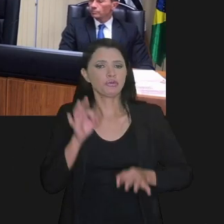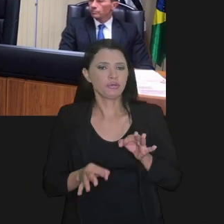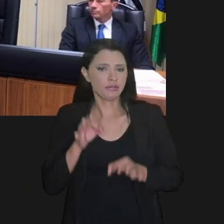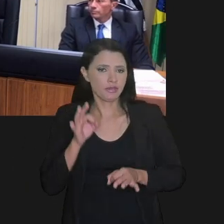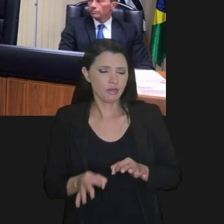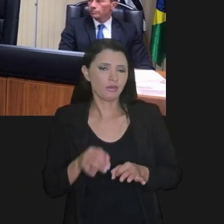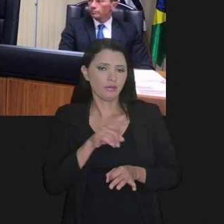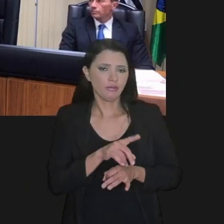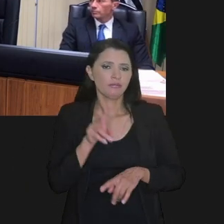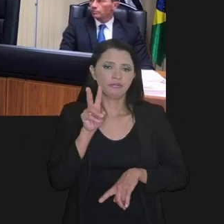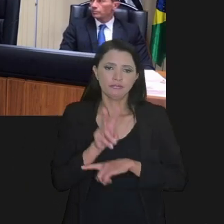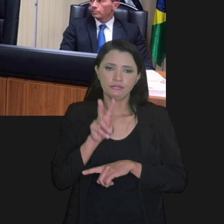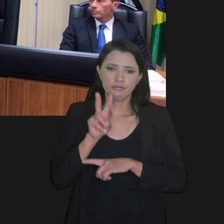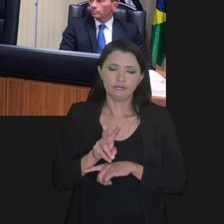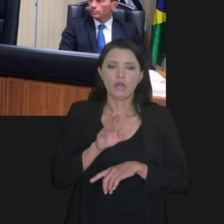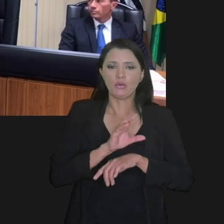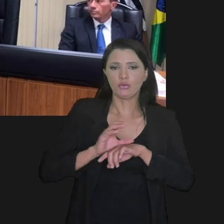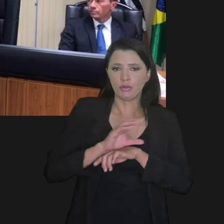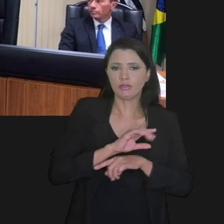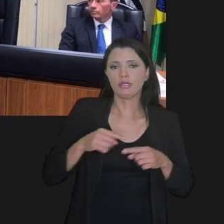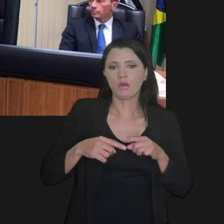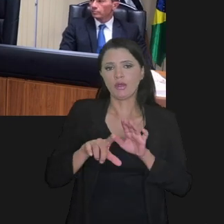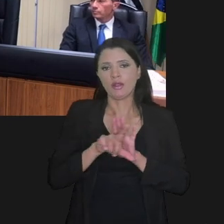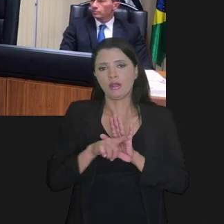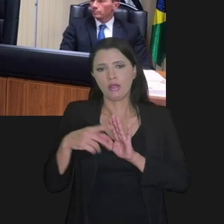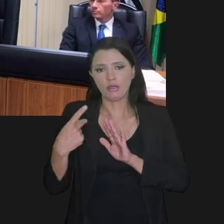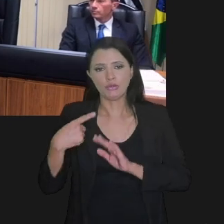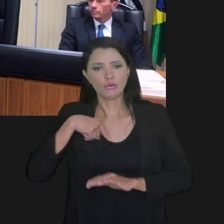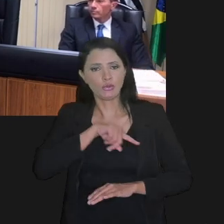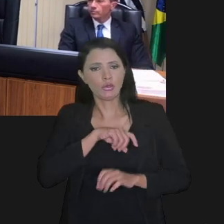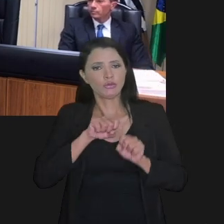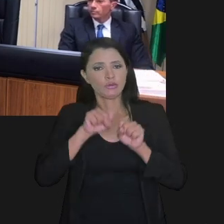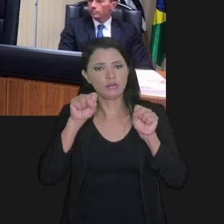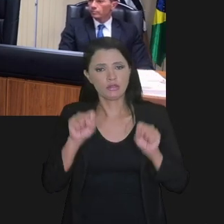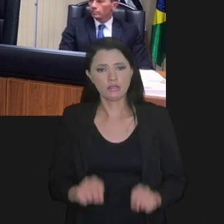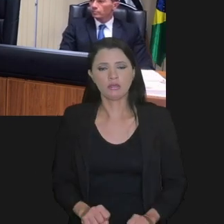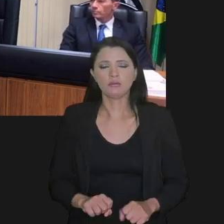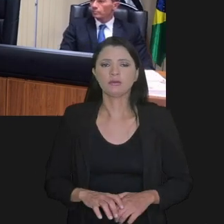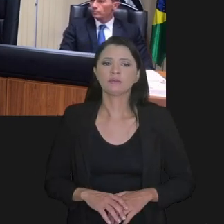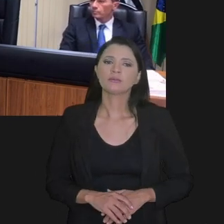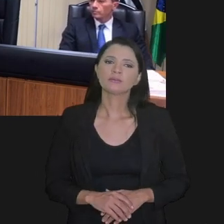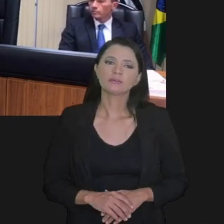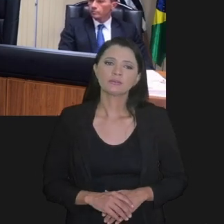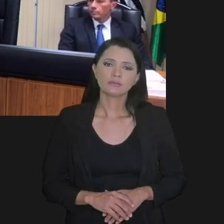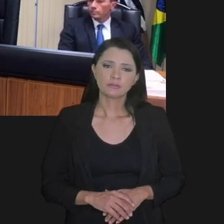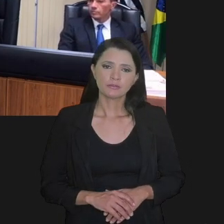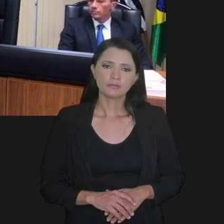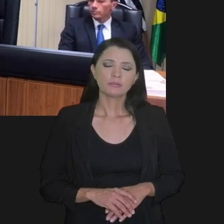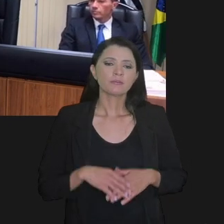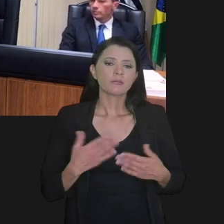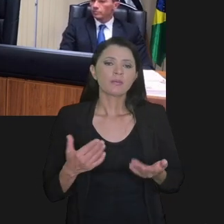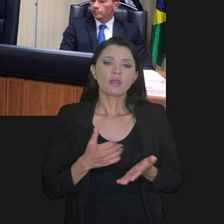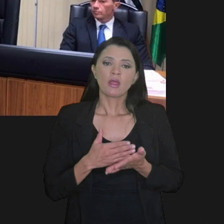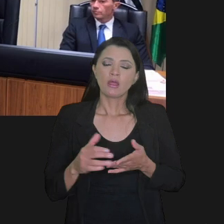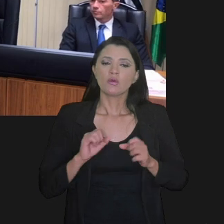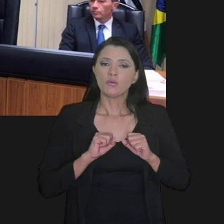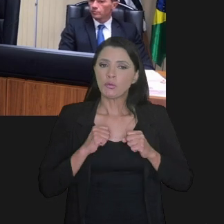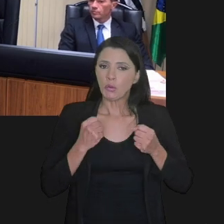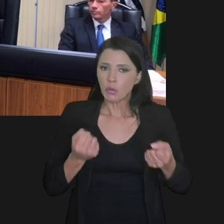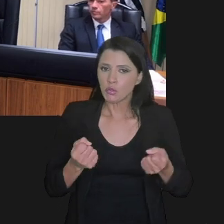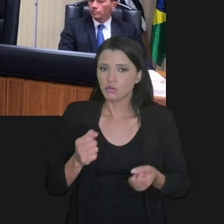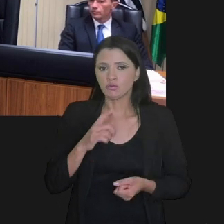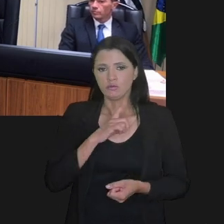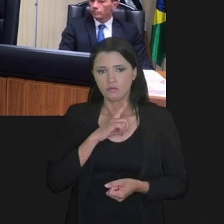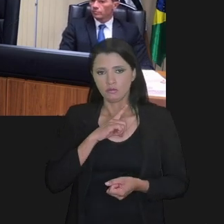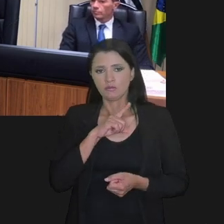o caso ao Poder Judiciário para resguardo da constitucionalidade e da legalidade do nosso sistema. Entre as